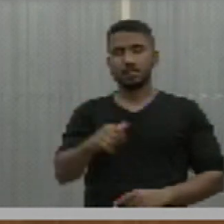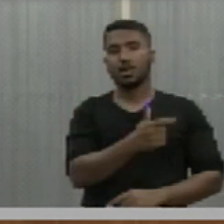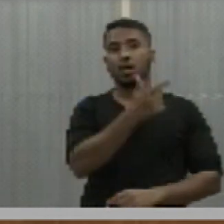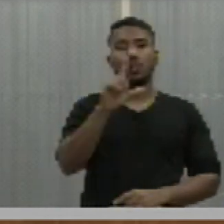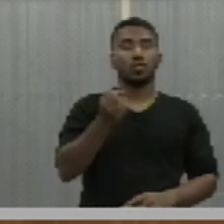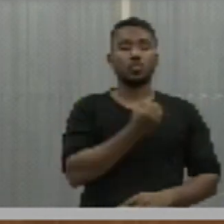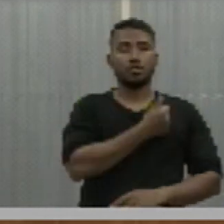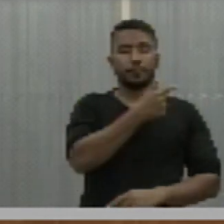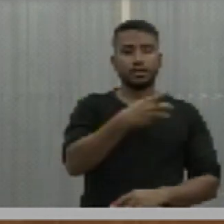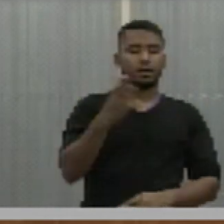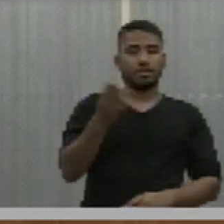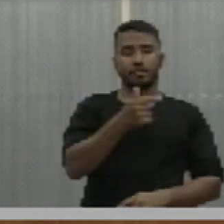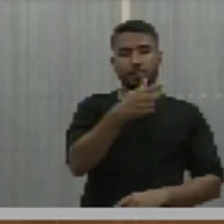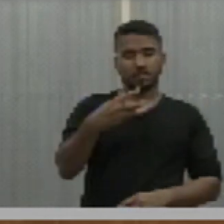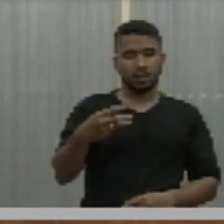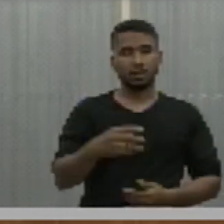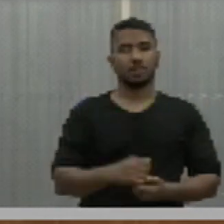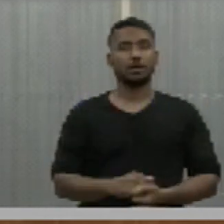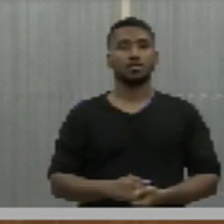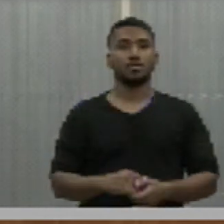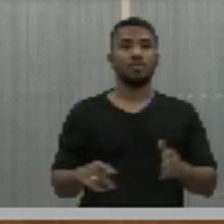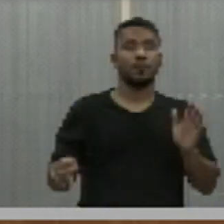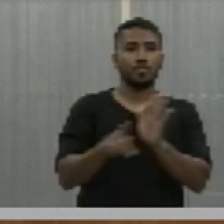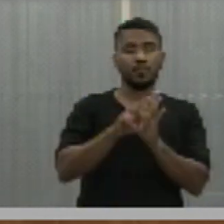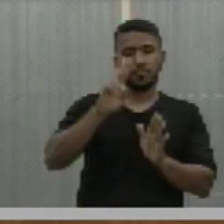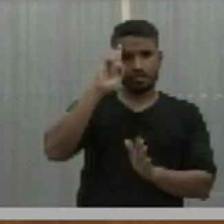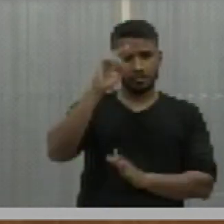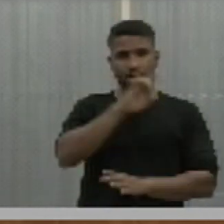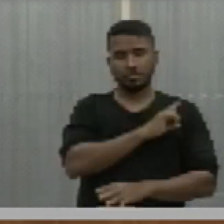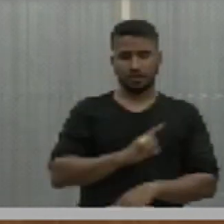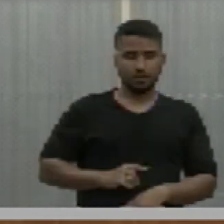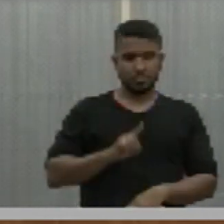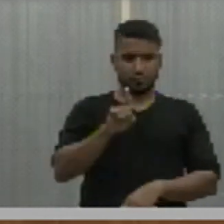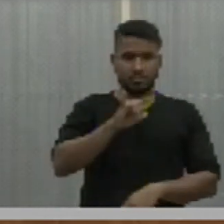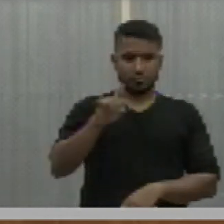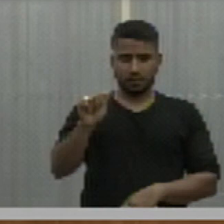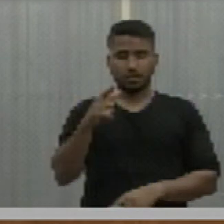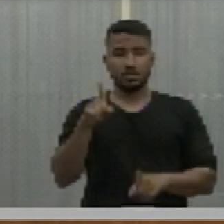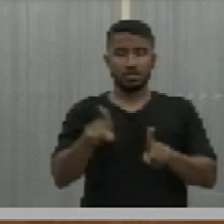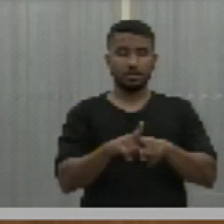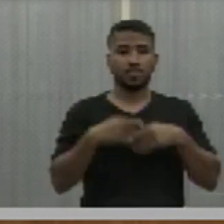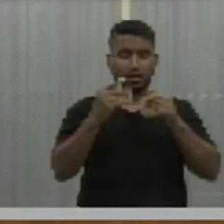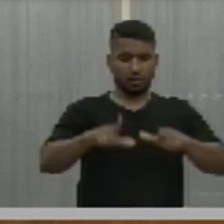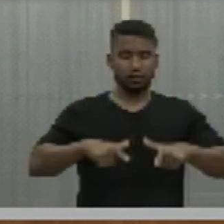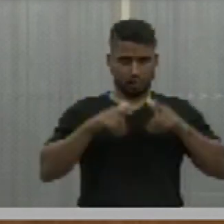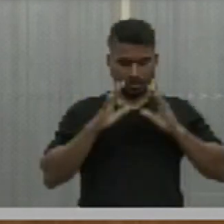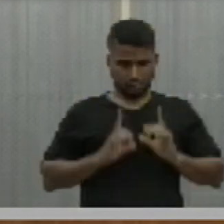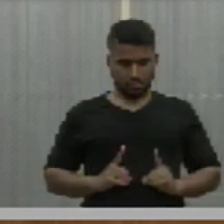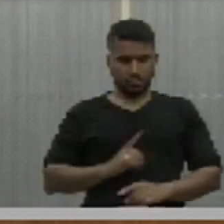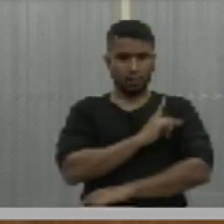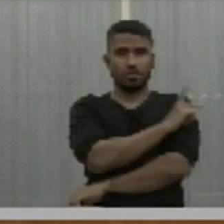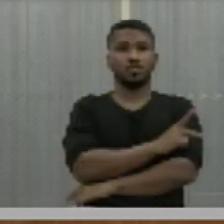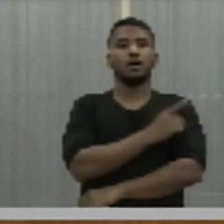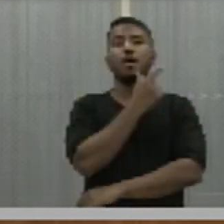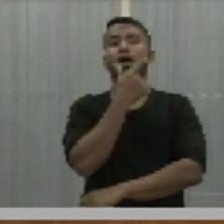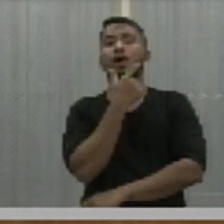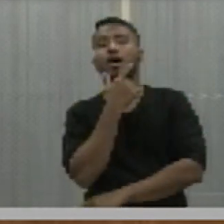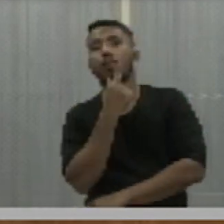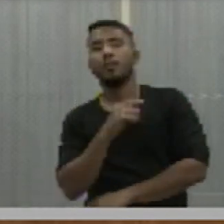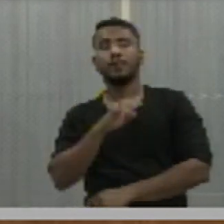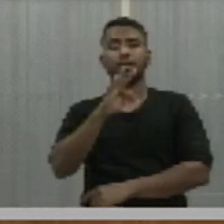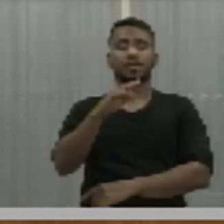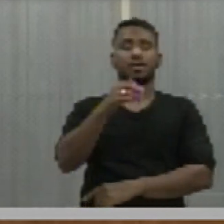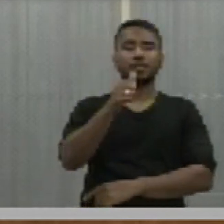nº 23-23, de autoria do senhor deputado Isa Carvalho, que atribuiu o título cidadão honorário piauiense ao senhor